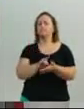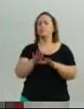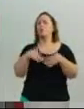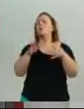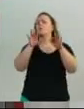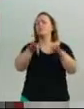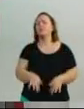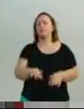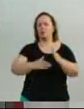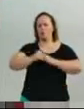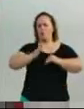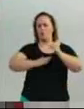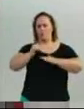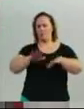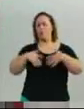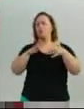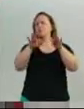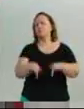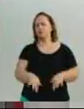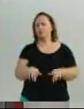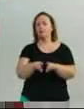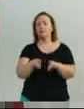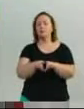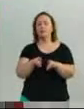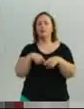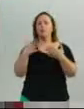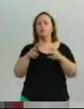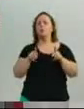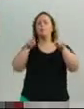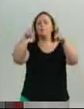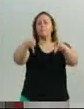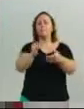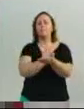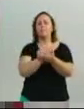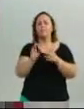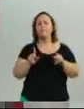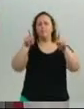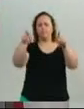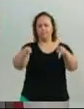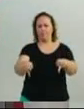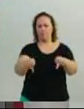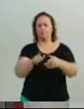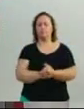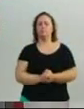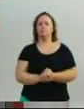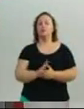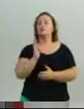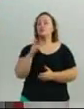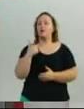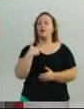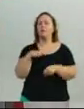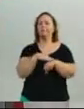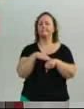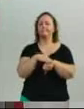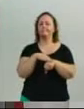Jacob Inês e o início da ponte e a conclusão da ponte. Já antecipando, já com o secretário Paulo França, o início